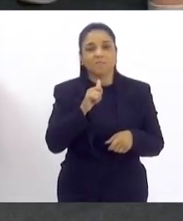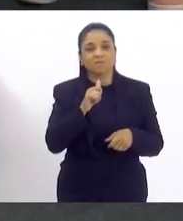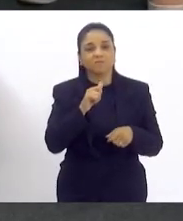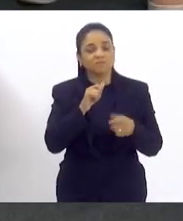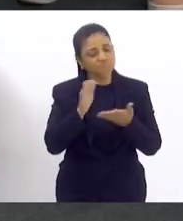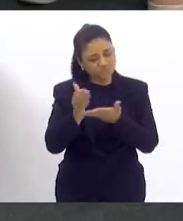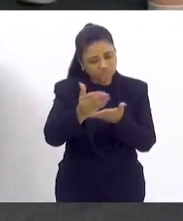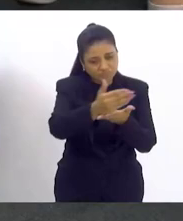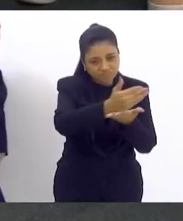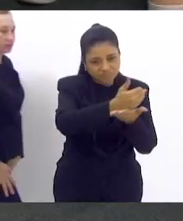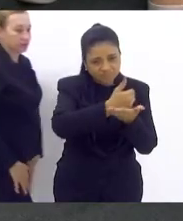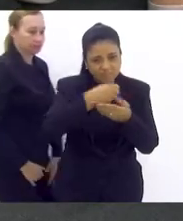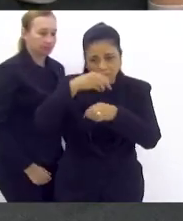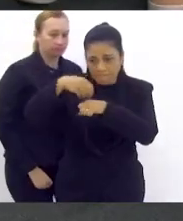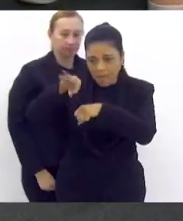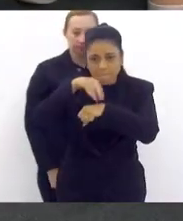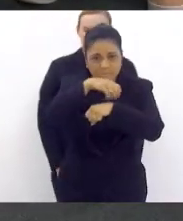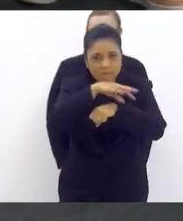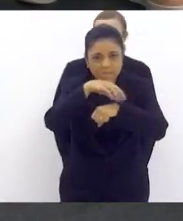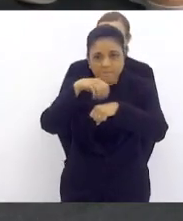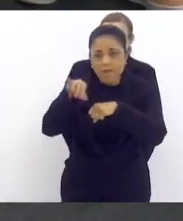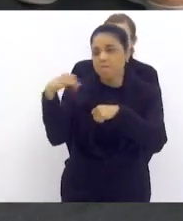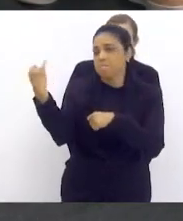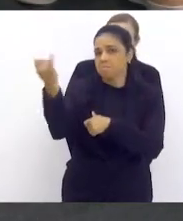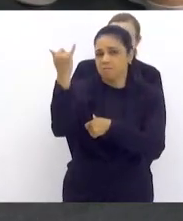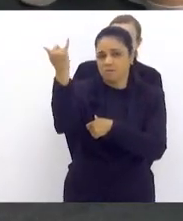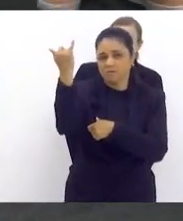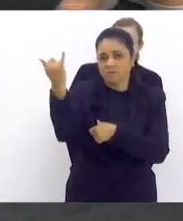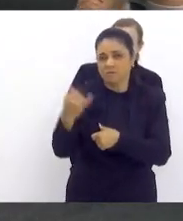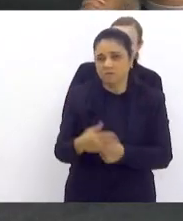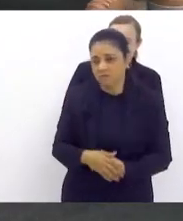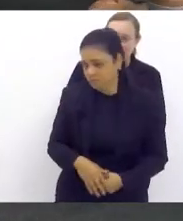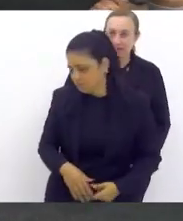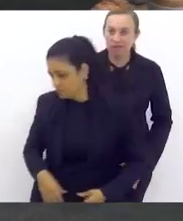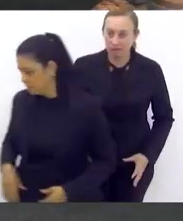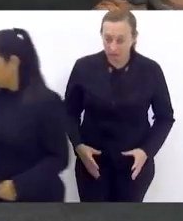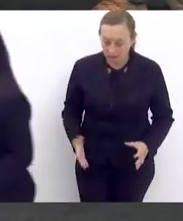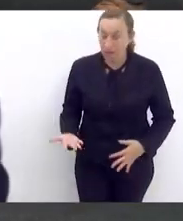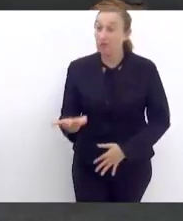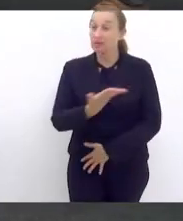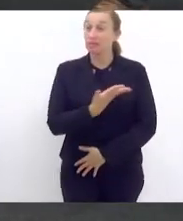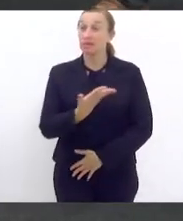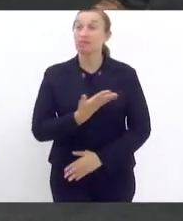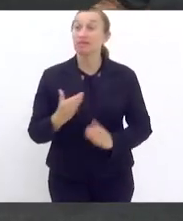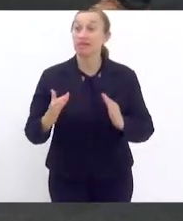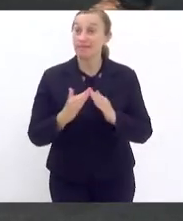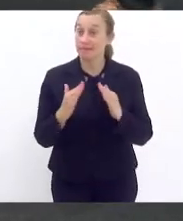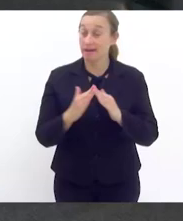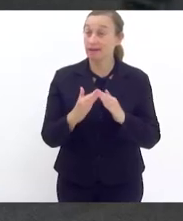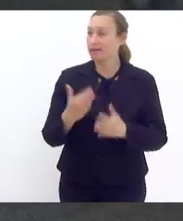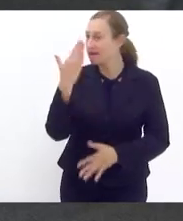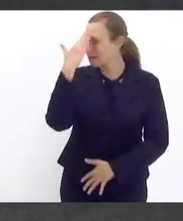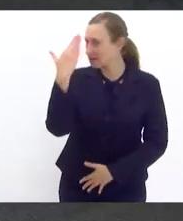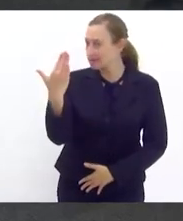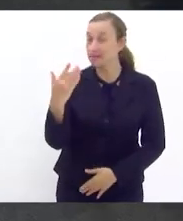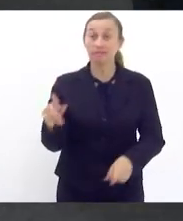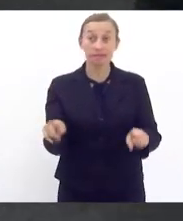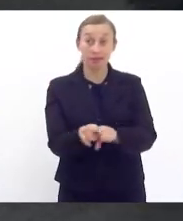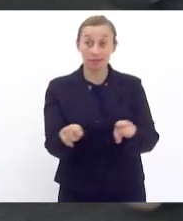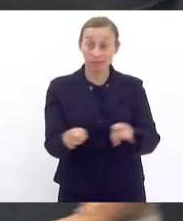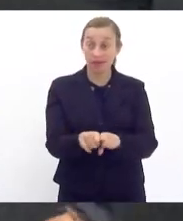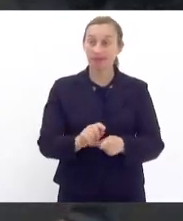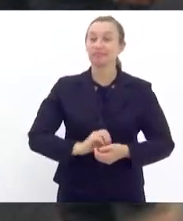dados que acho que são muito importantes para o conjunto dos colegas aqui da casa. agradecer também